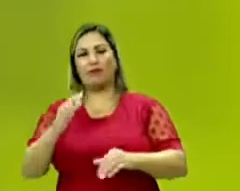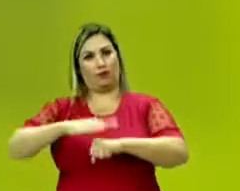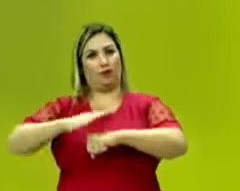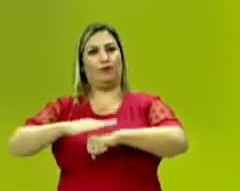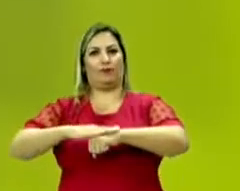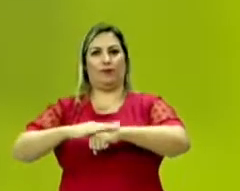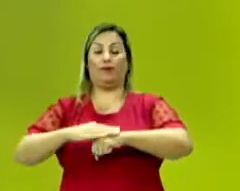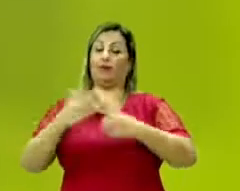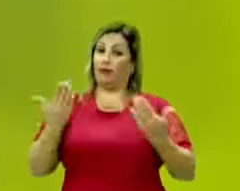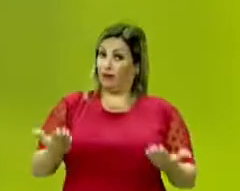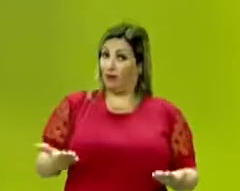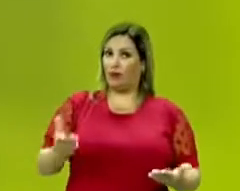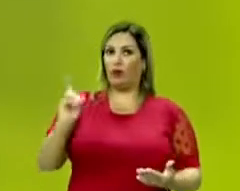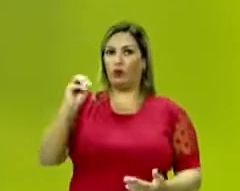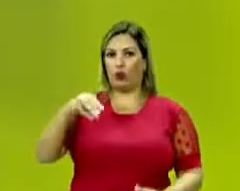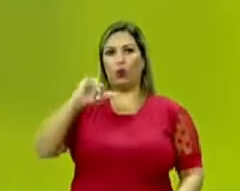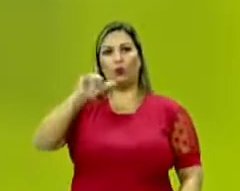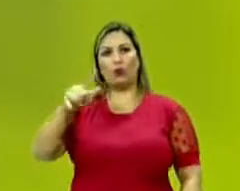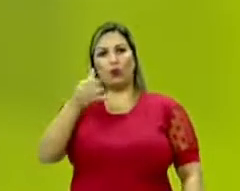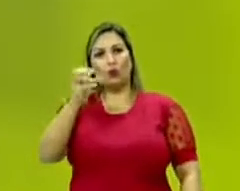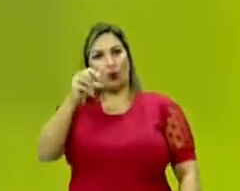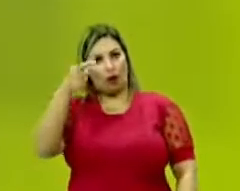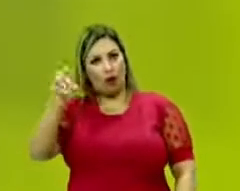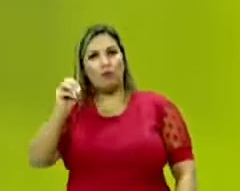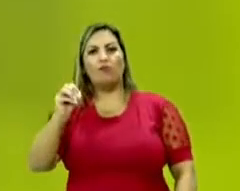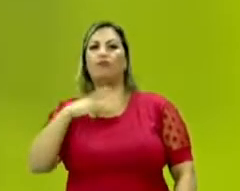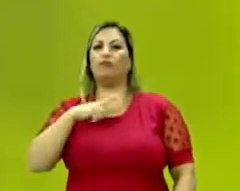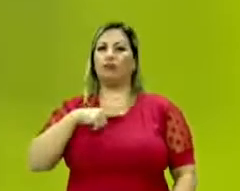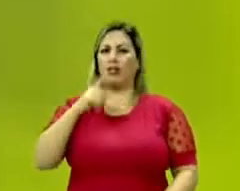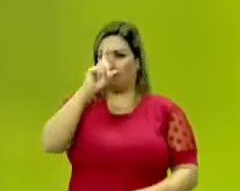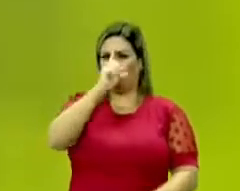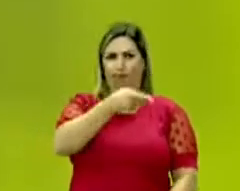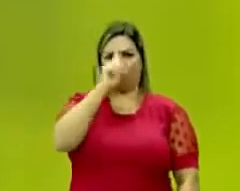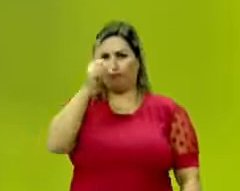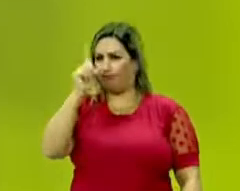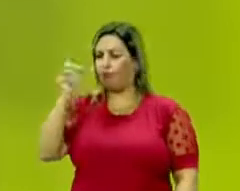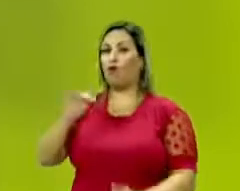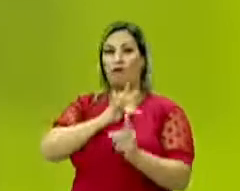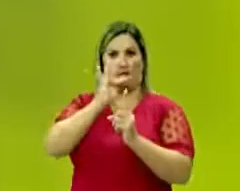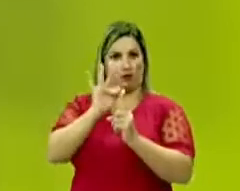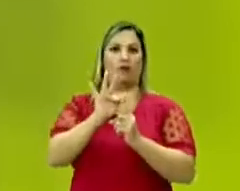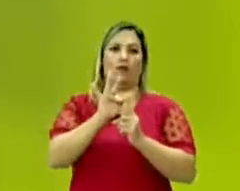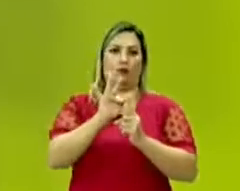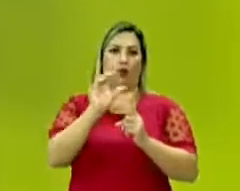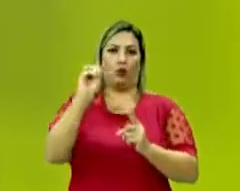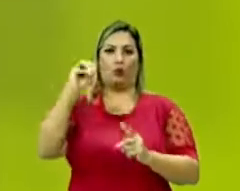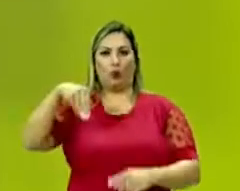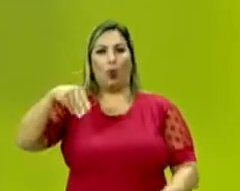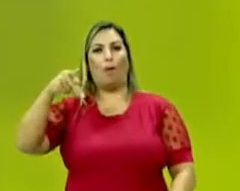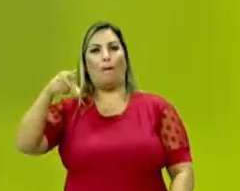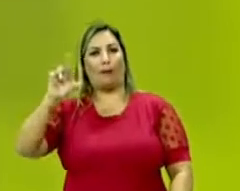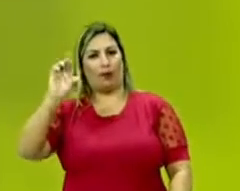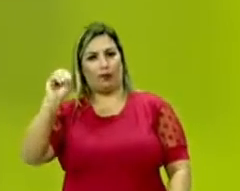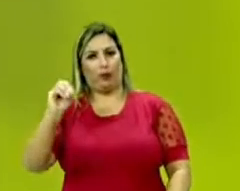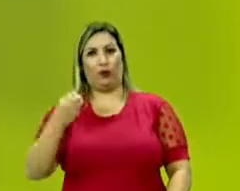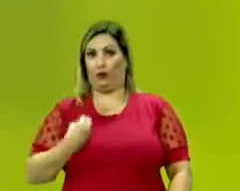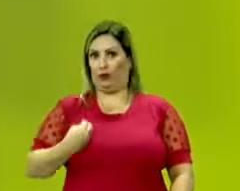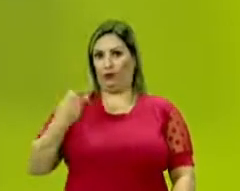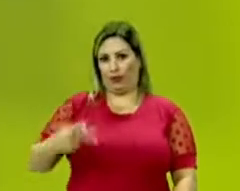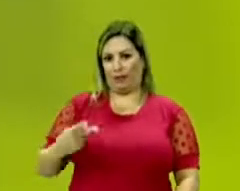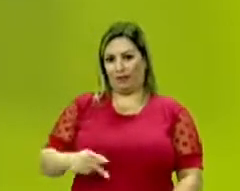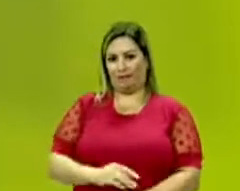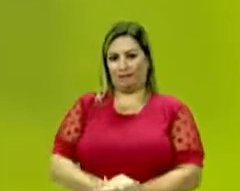Tanto é que Dom João delega muitas funções a Dom Pedro I, quando eles estavam aqui.